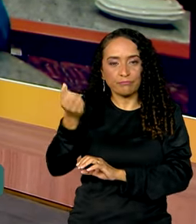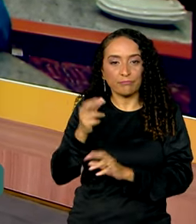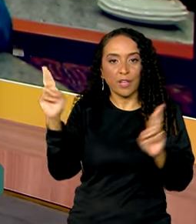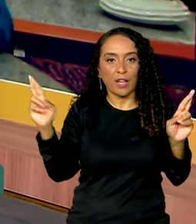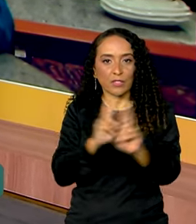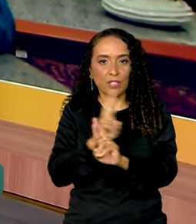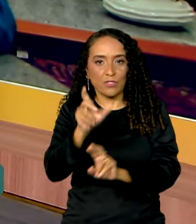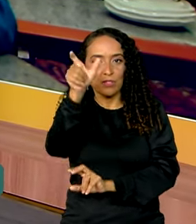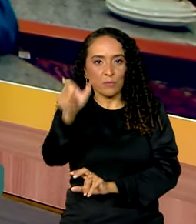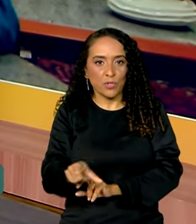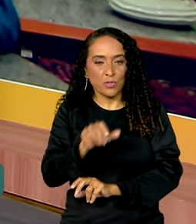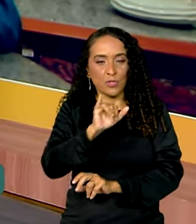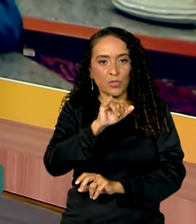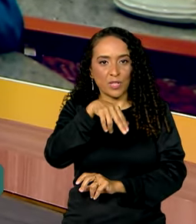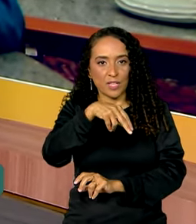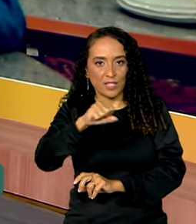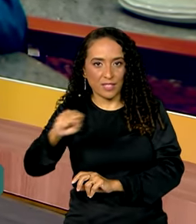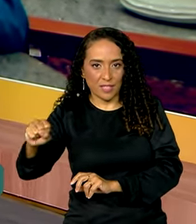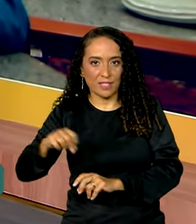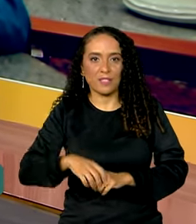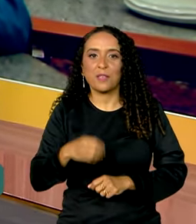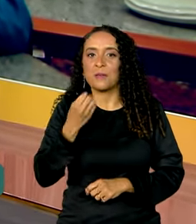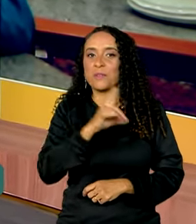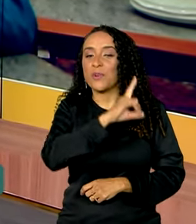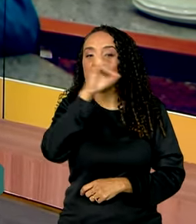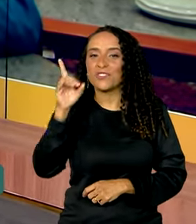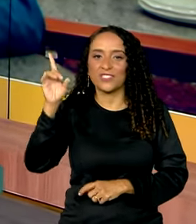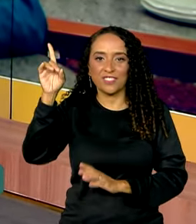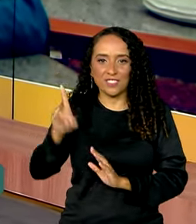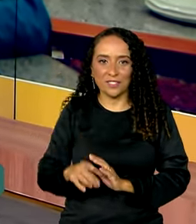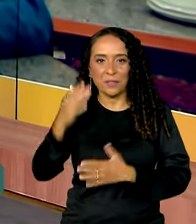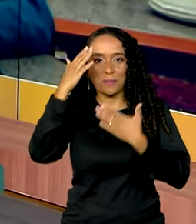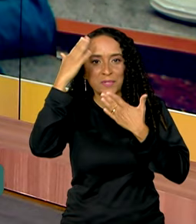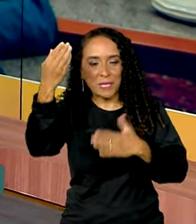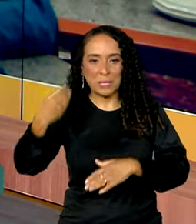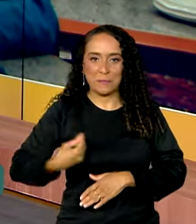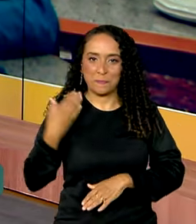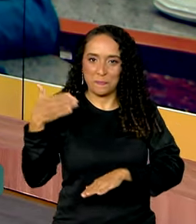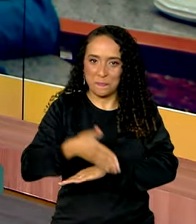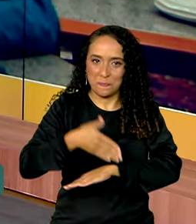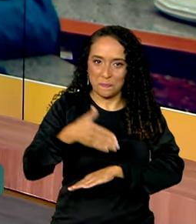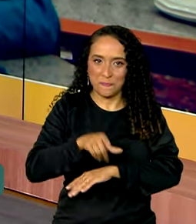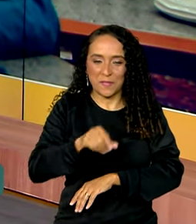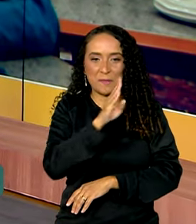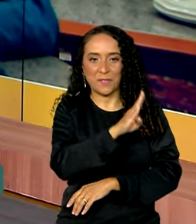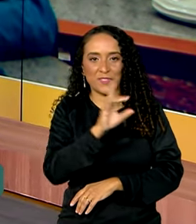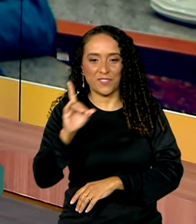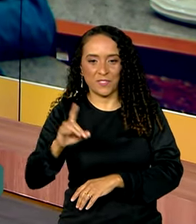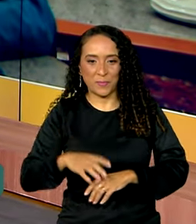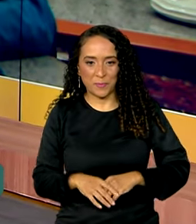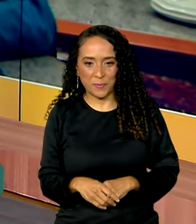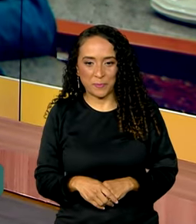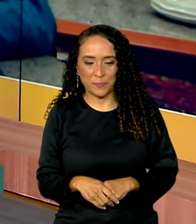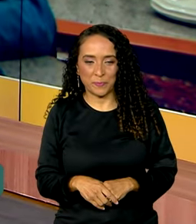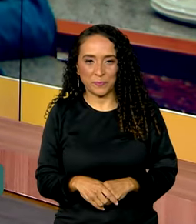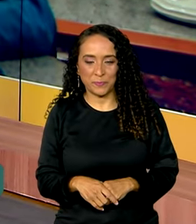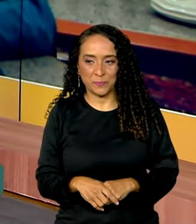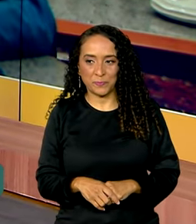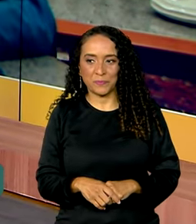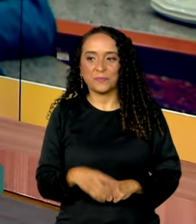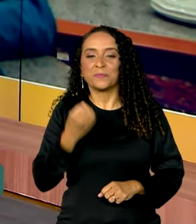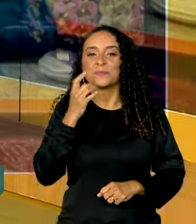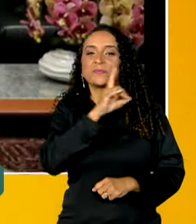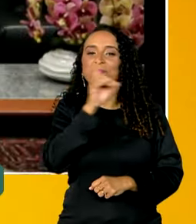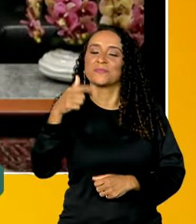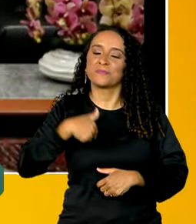relacionamento com o cidadão do INSS. Bom dia, diretor. Obrigado pela participação no Brasil em Dia. Bom